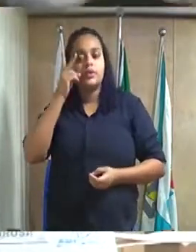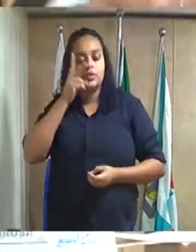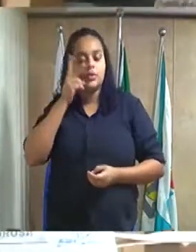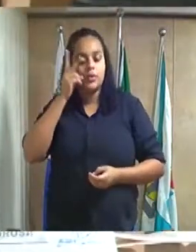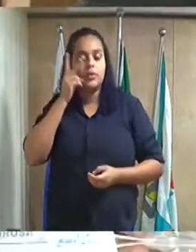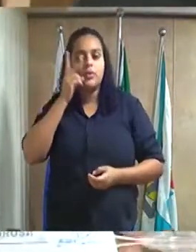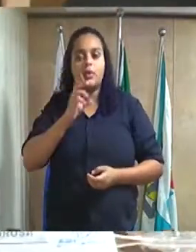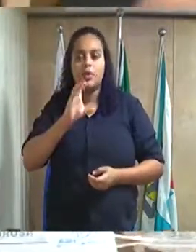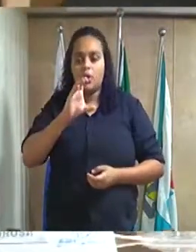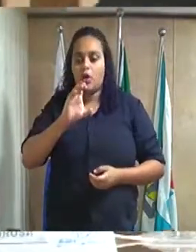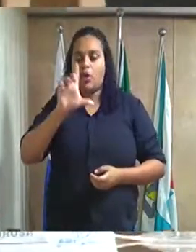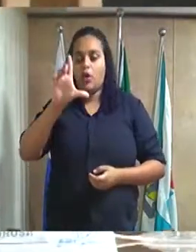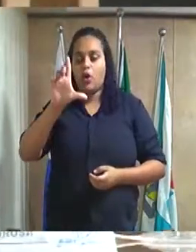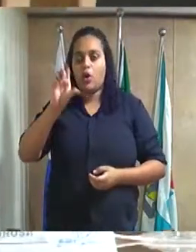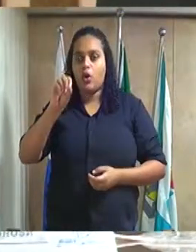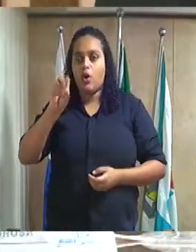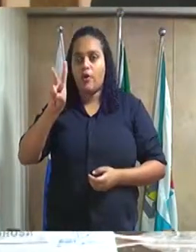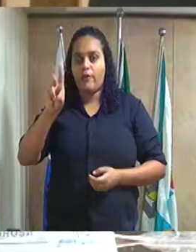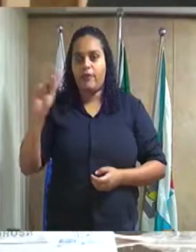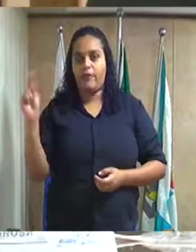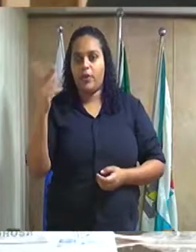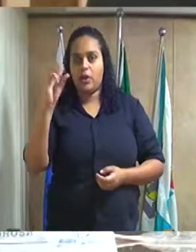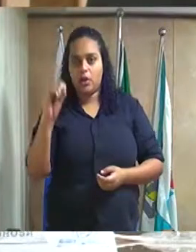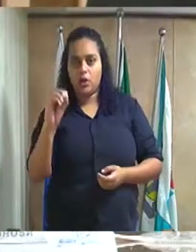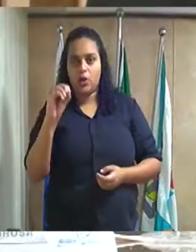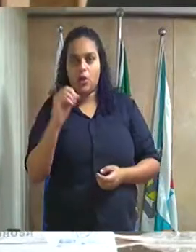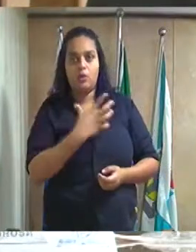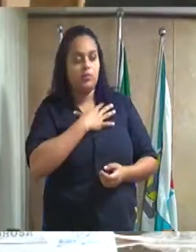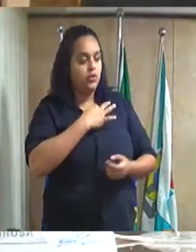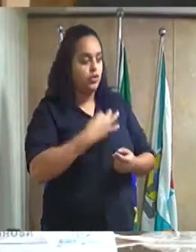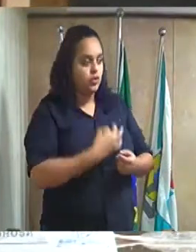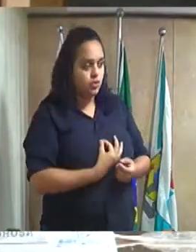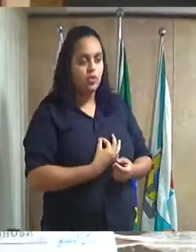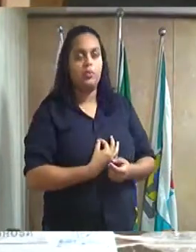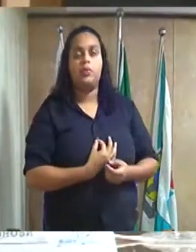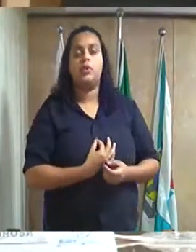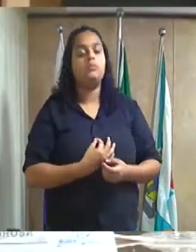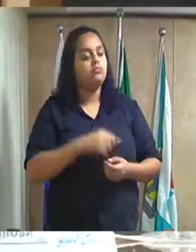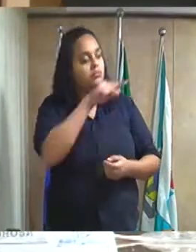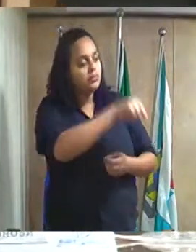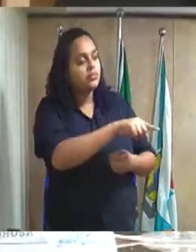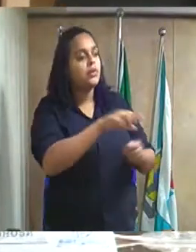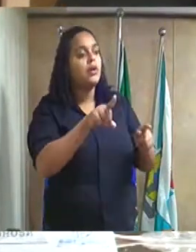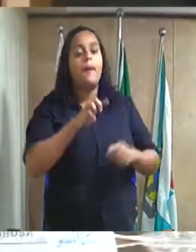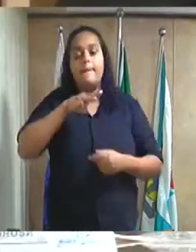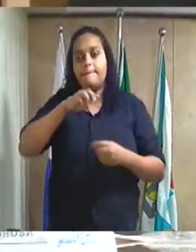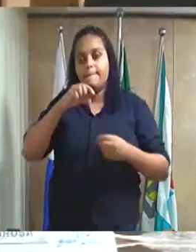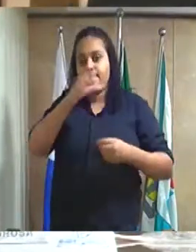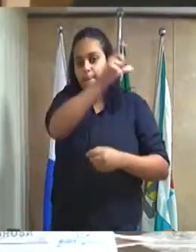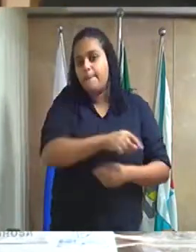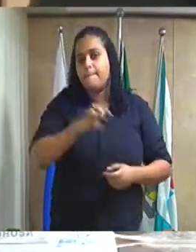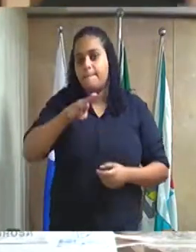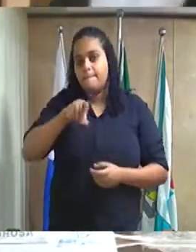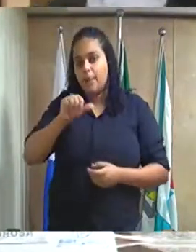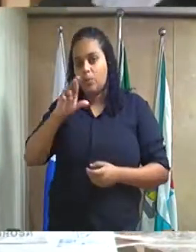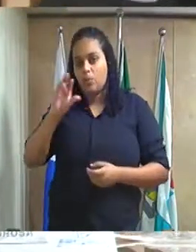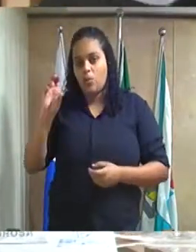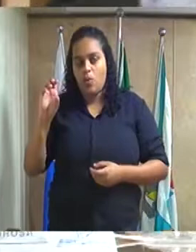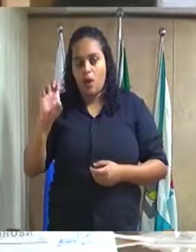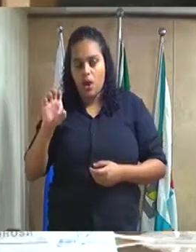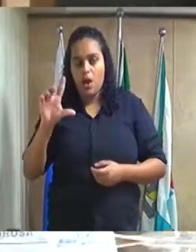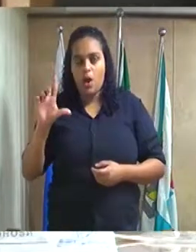Clovinho concedendo a medalha Zumbi dos Palmares ao ilustríssimo senhor Manuel Vicente da Silva Filho